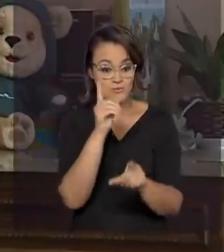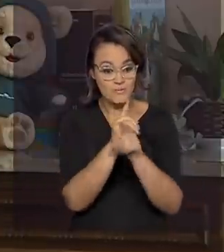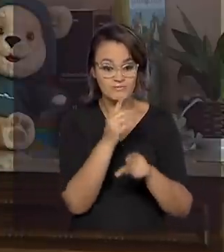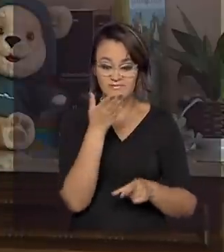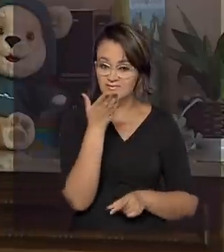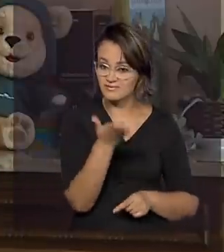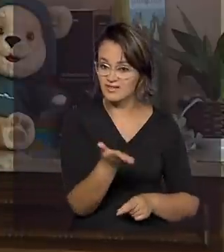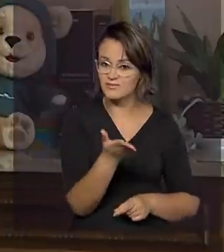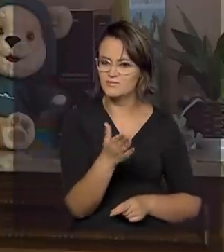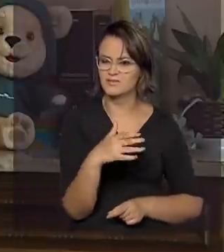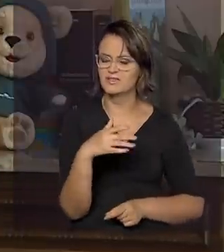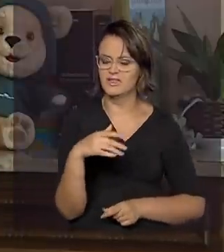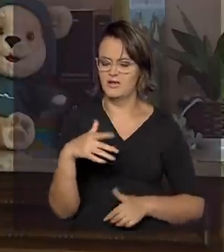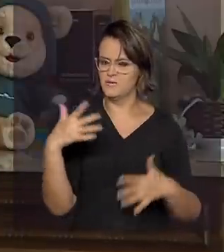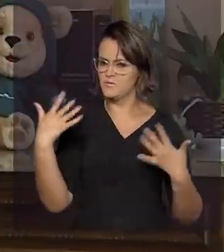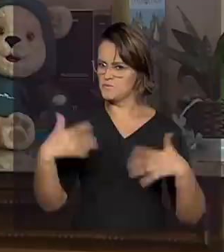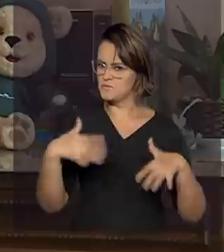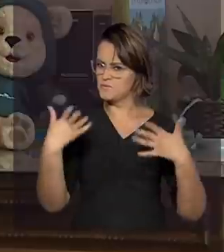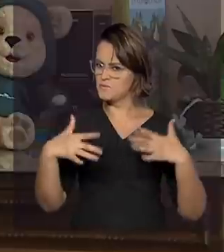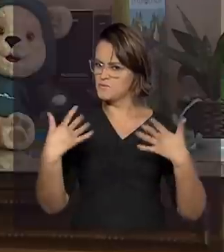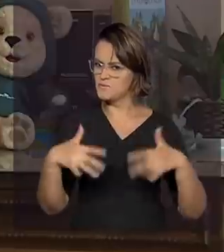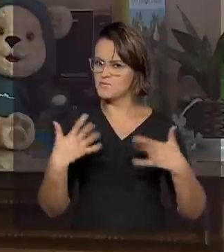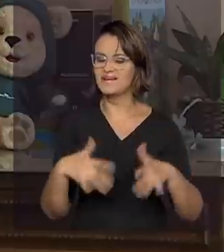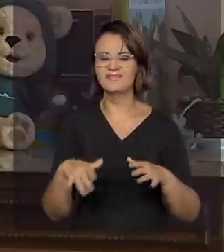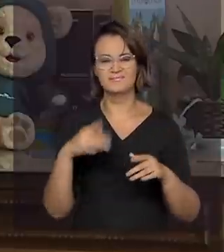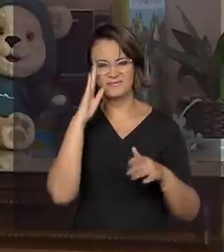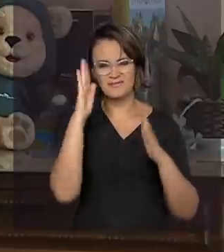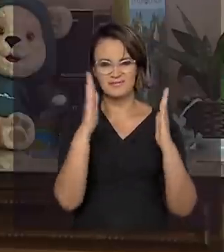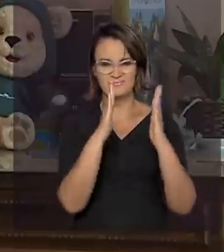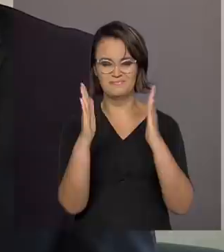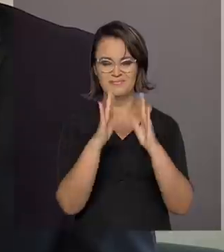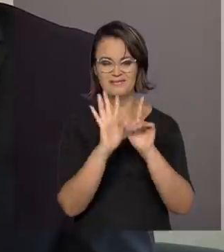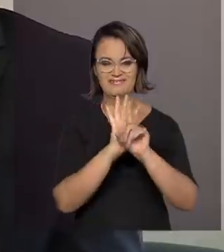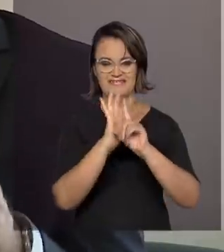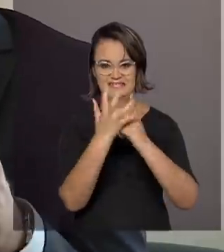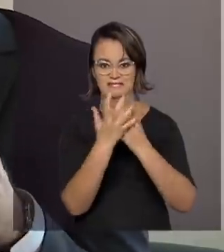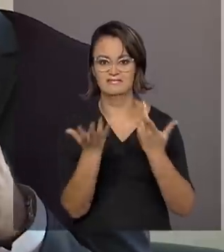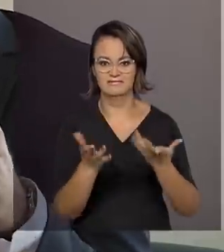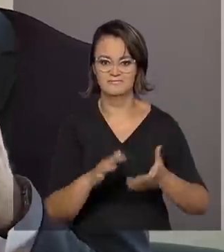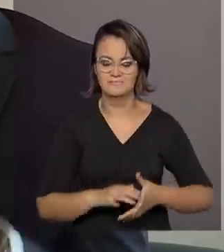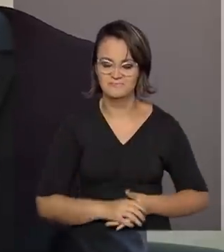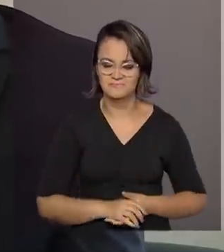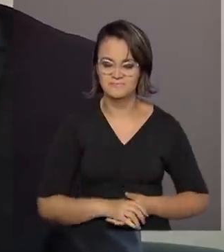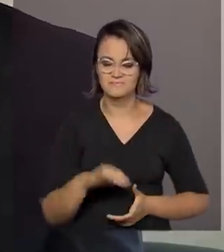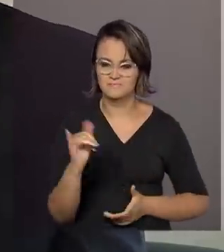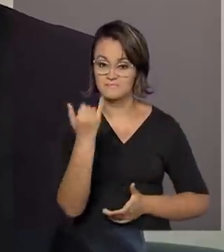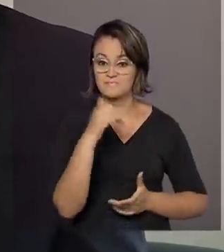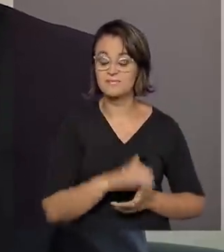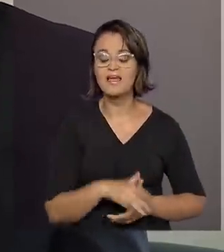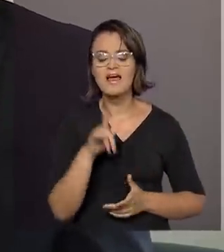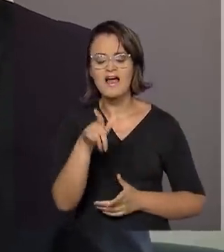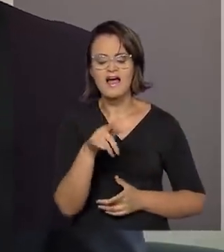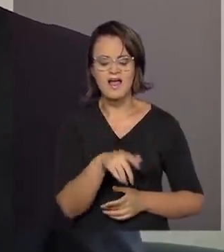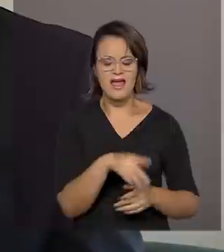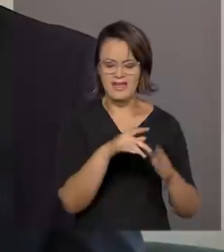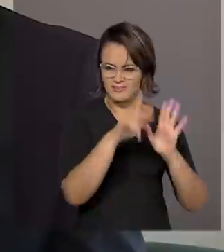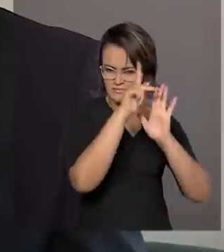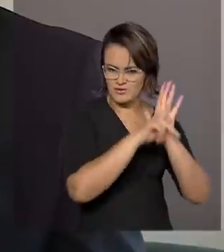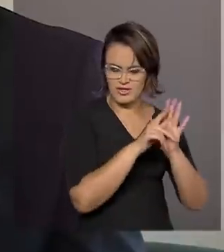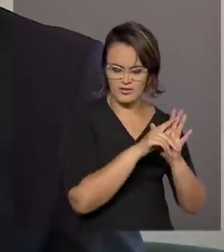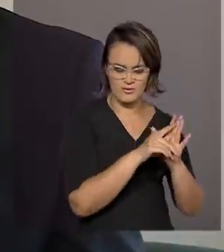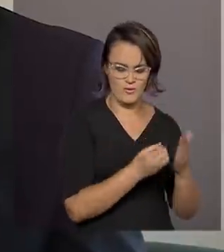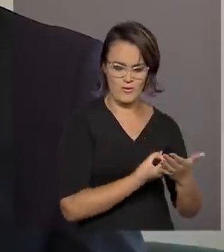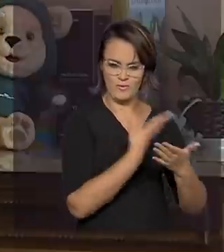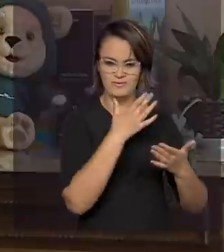de altíssimo nível, sobretudo nesse período de isolamento social. E a parceria entre o Conta para mim e o Criança Feliz do